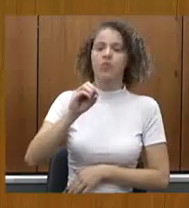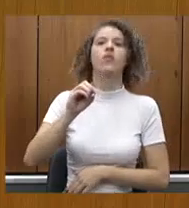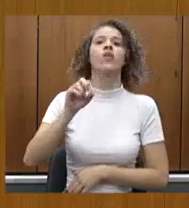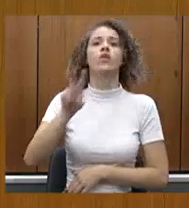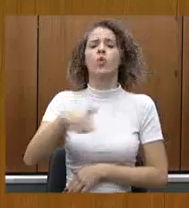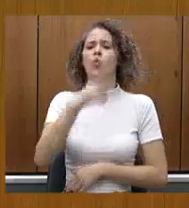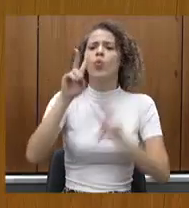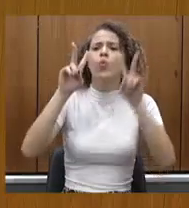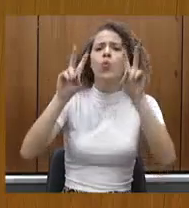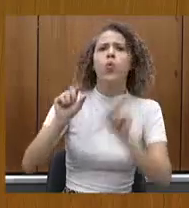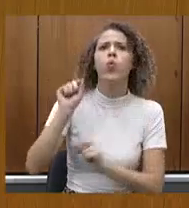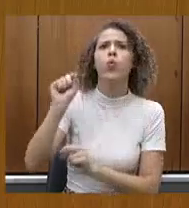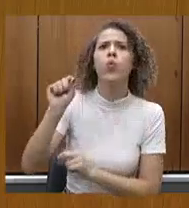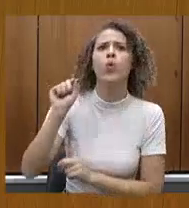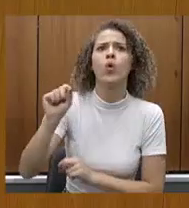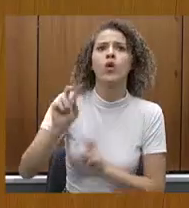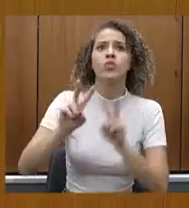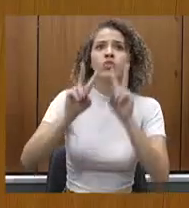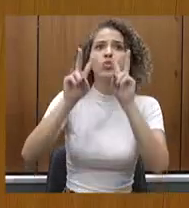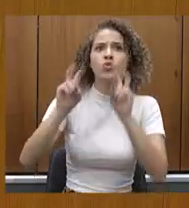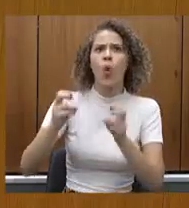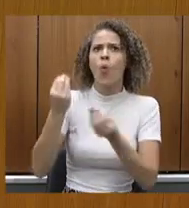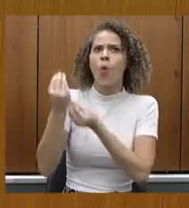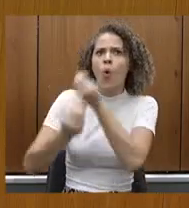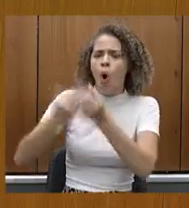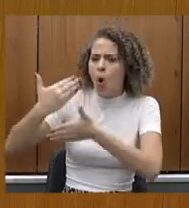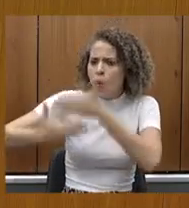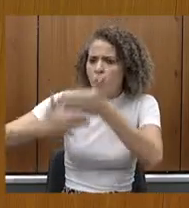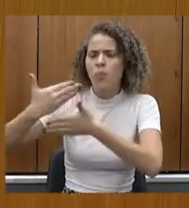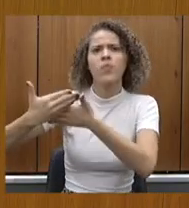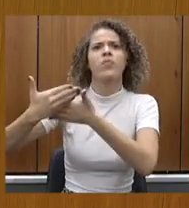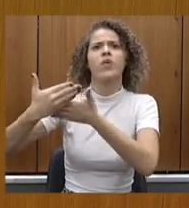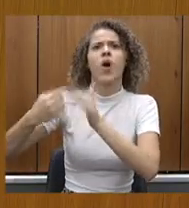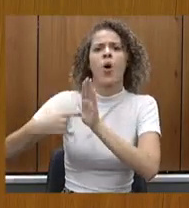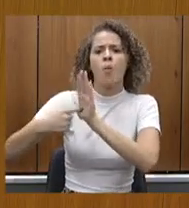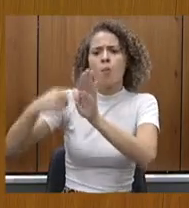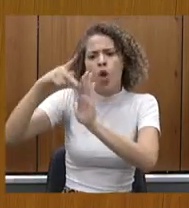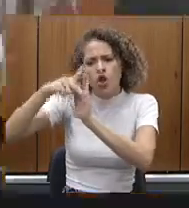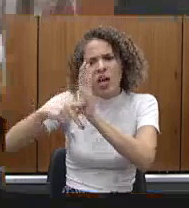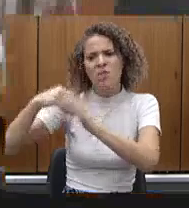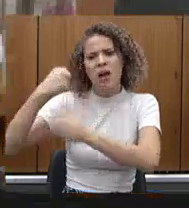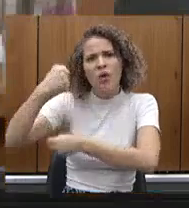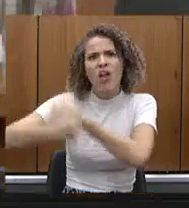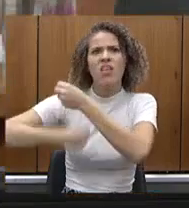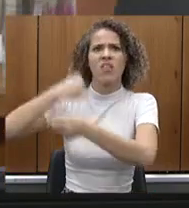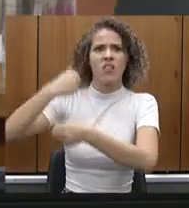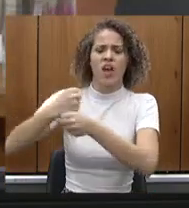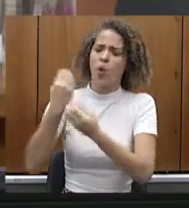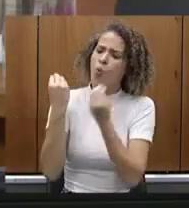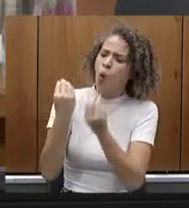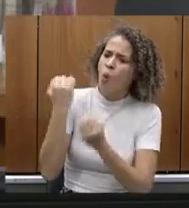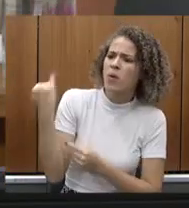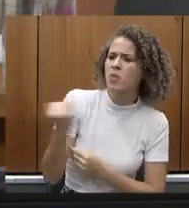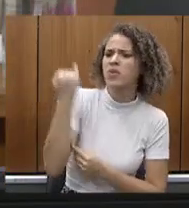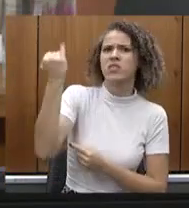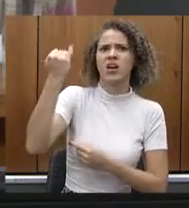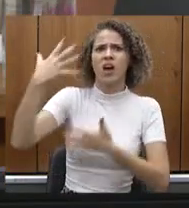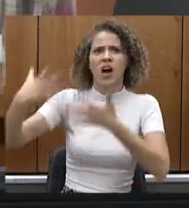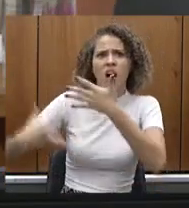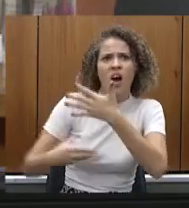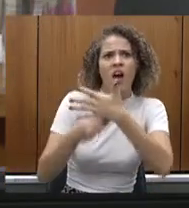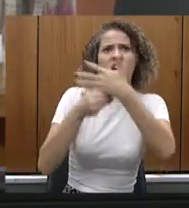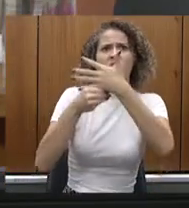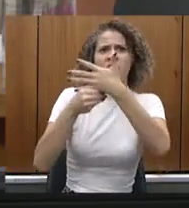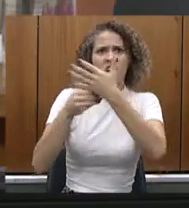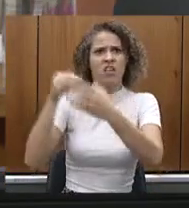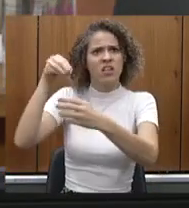sobre a PEC da transição, o orçamento necessário para o próximo ano, como é importante acrescentar um recurso para